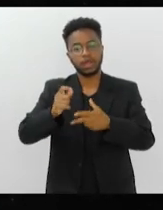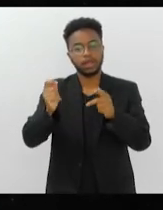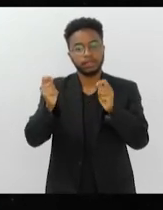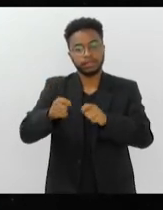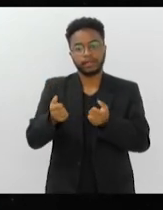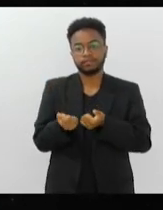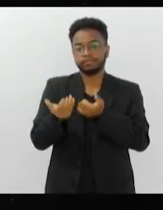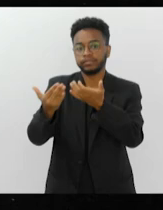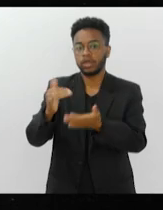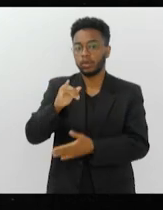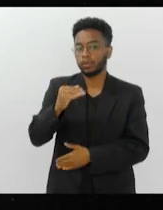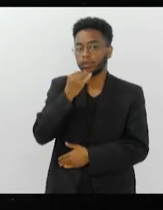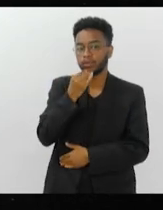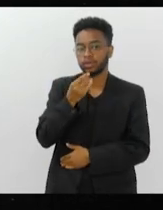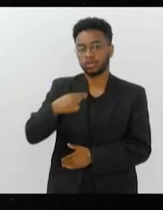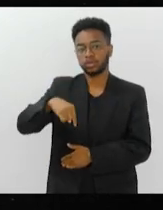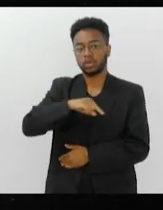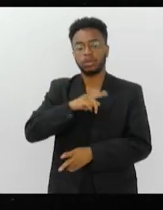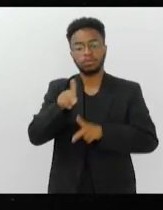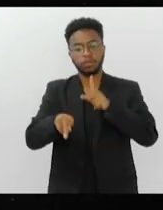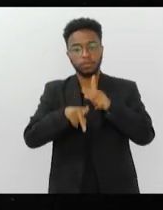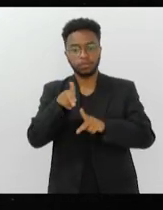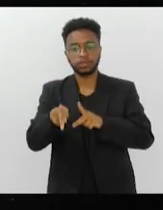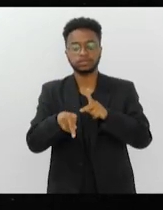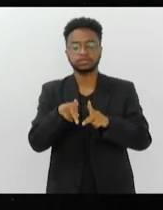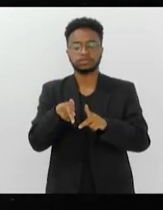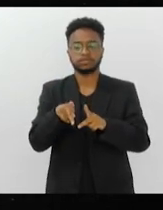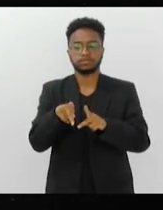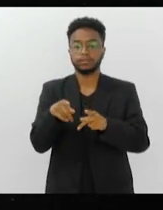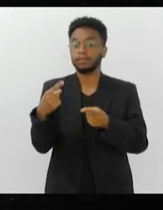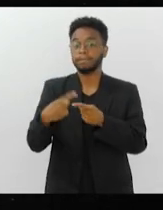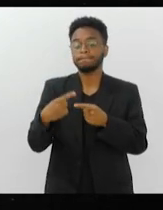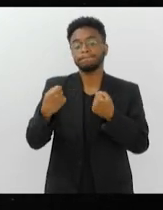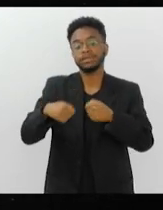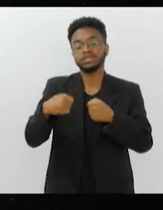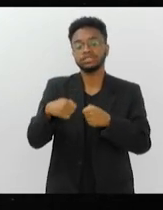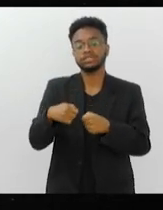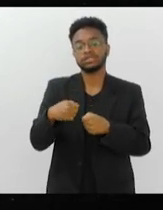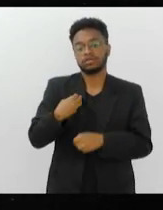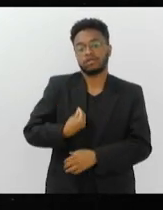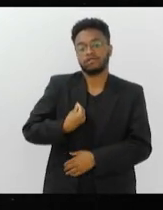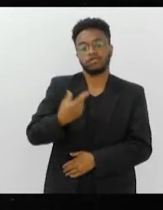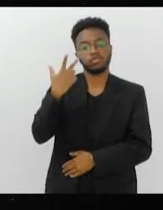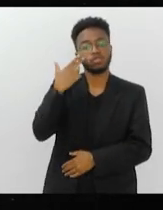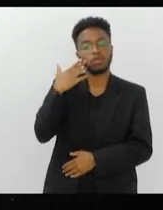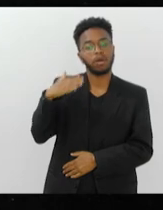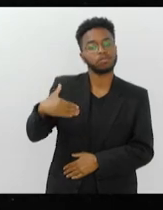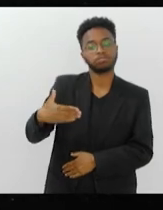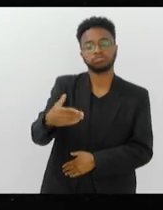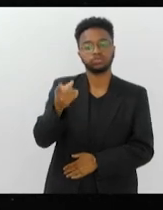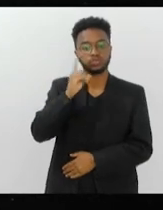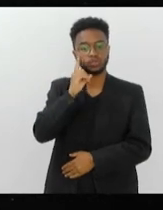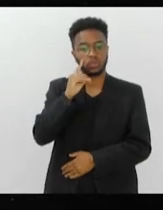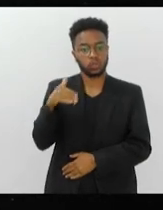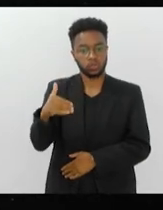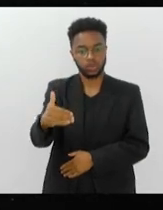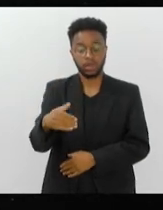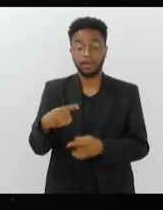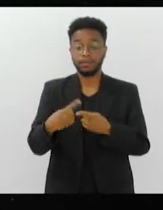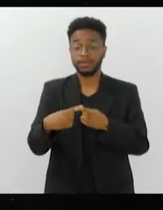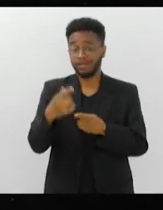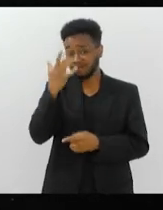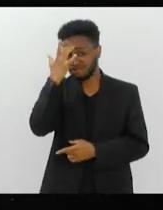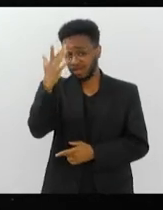oportunidade à nossa população de ter essa normalidade na sua vida no dia a dia. Porque é muito fácil